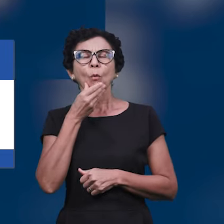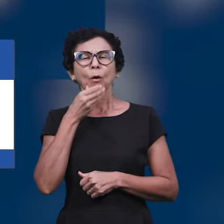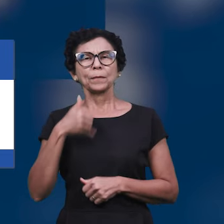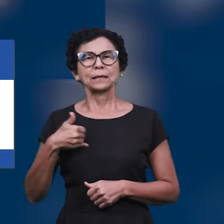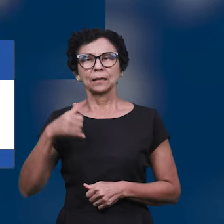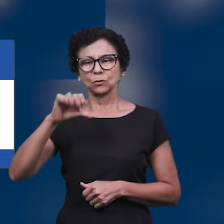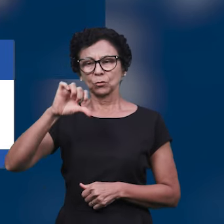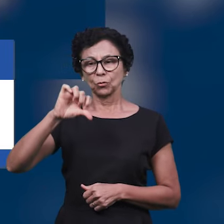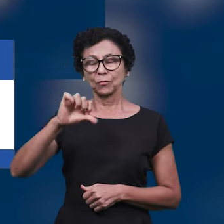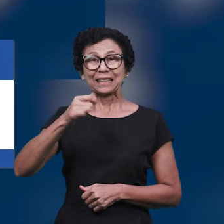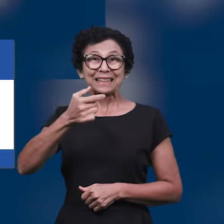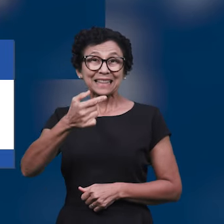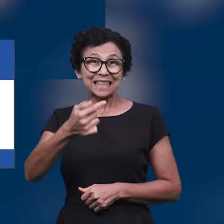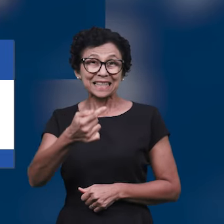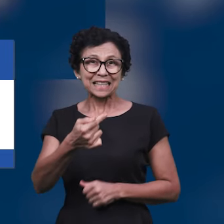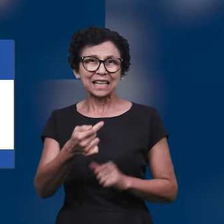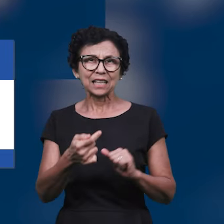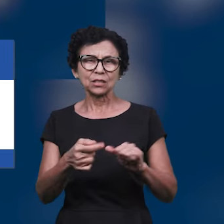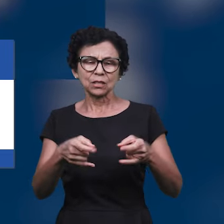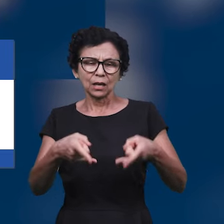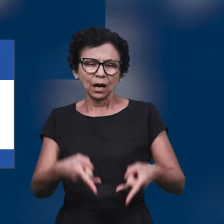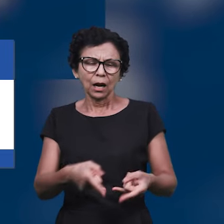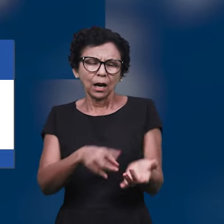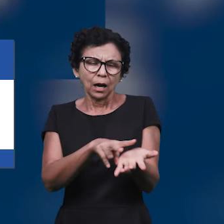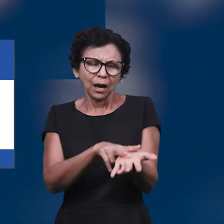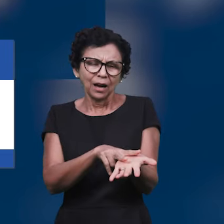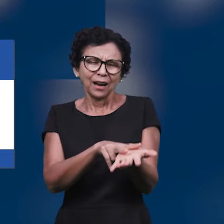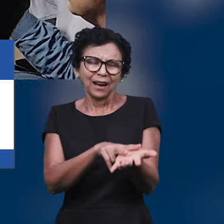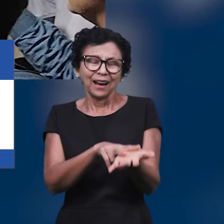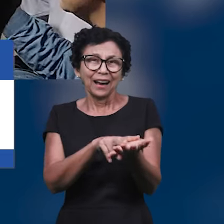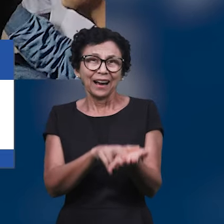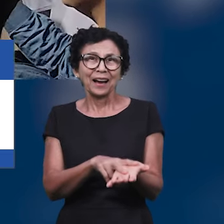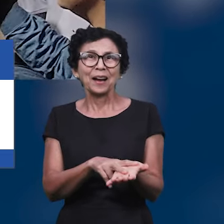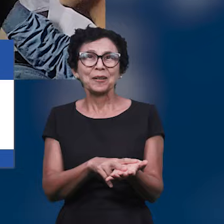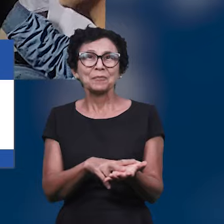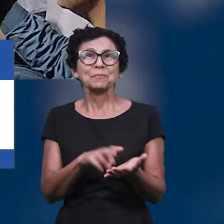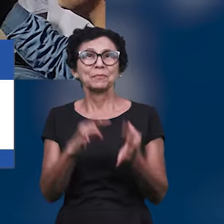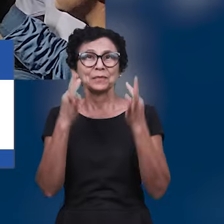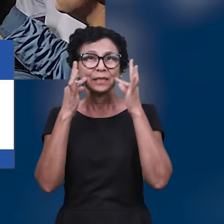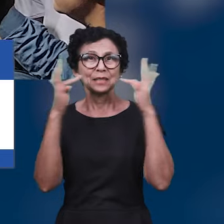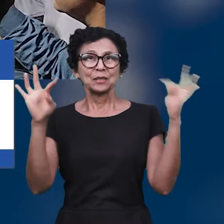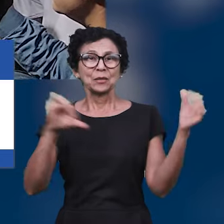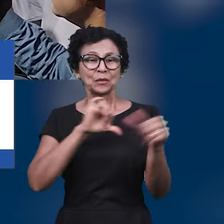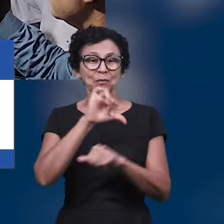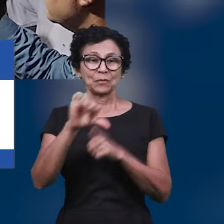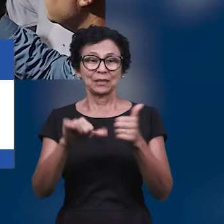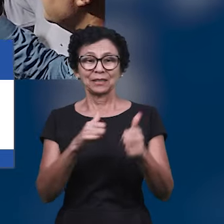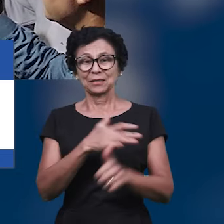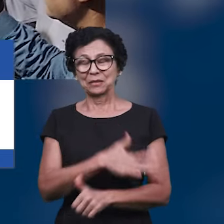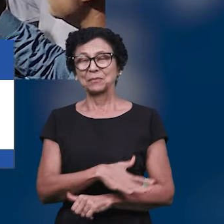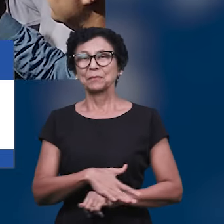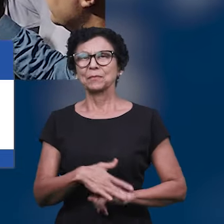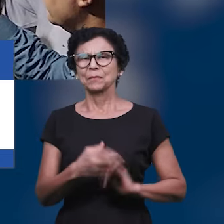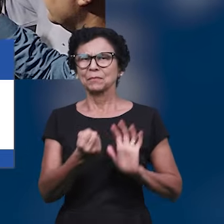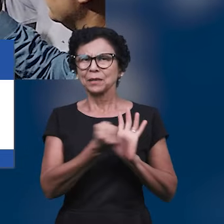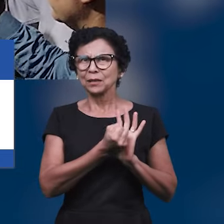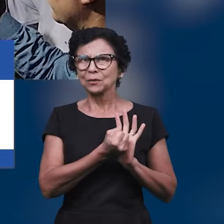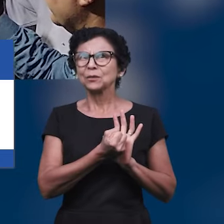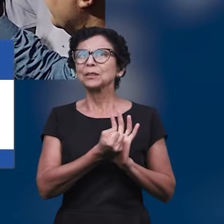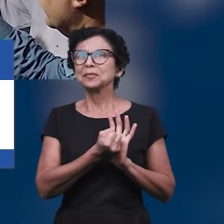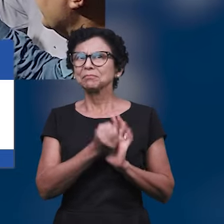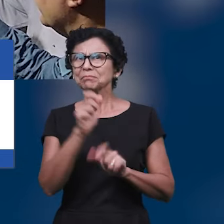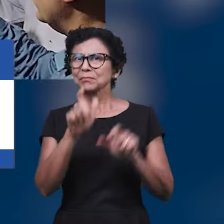anos, que mesmo acamado, decidiu mostrar ao mundo que tem uma nova forma de vida no Senhor. Foi um momento marcante para os irmãos que estiveram